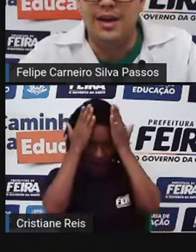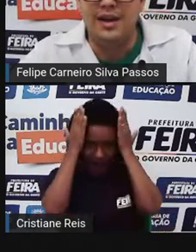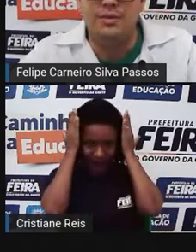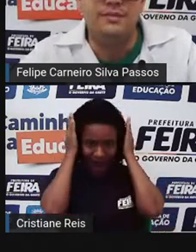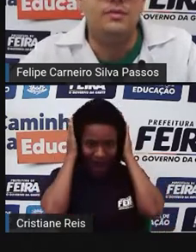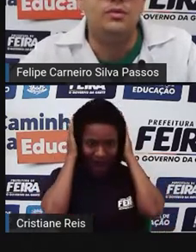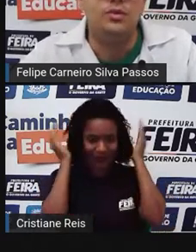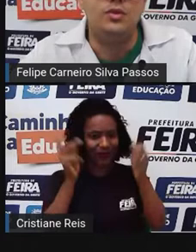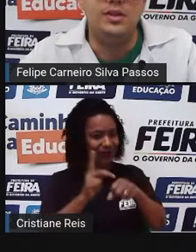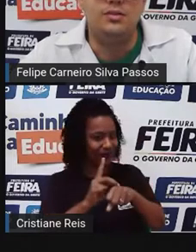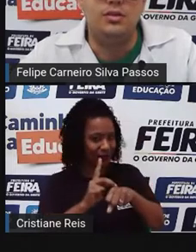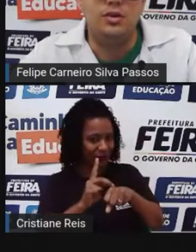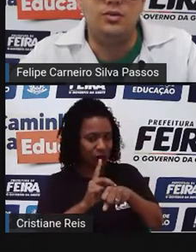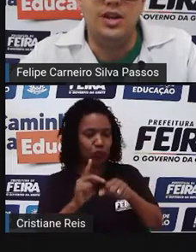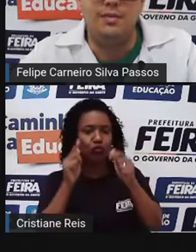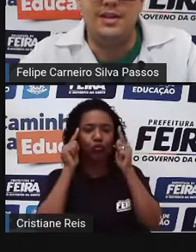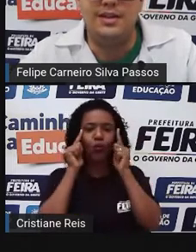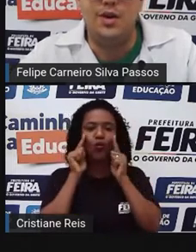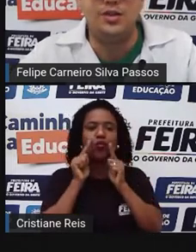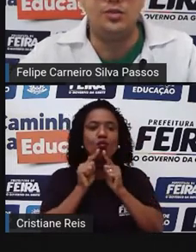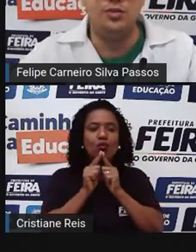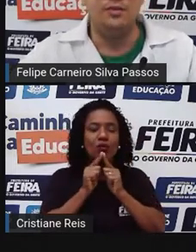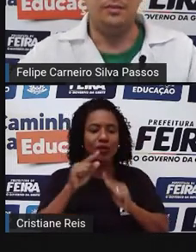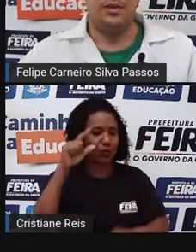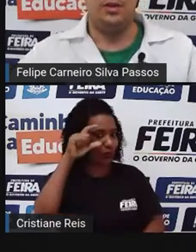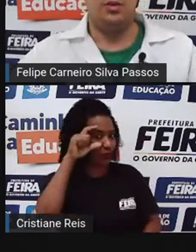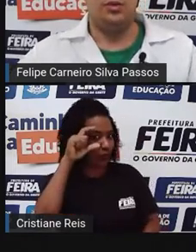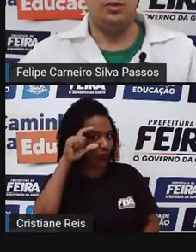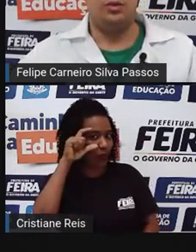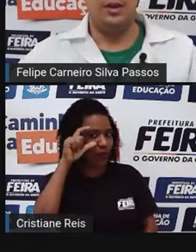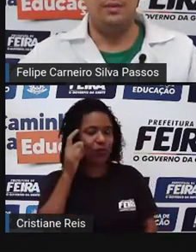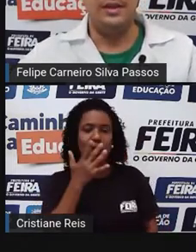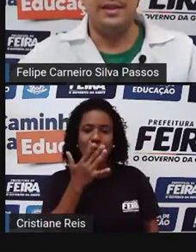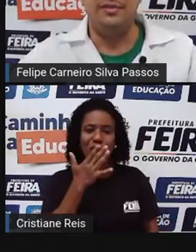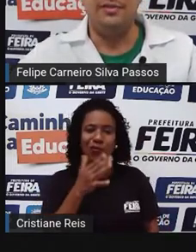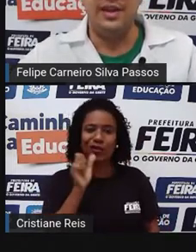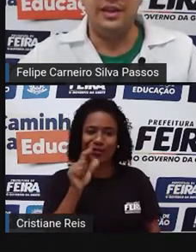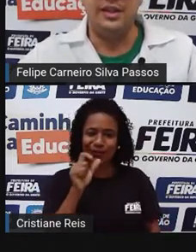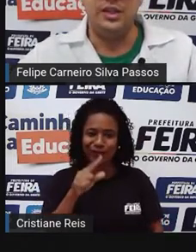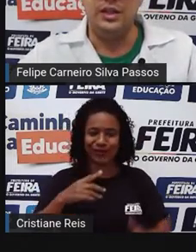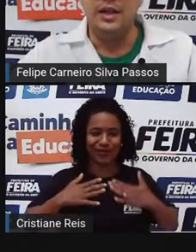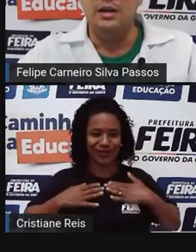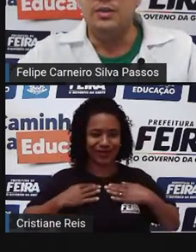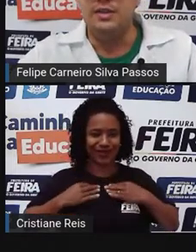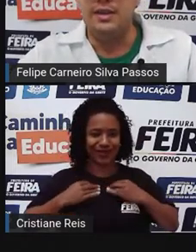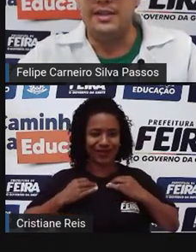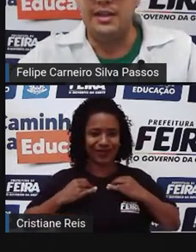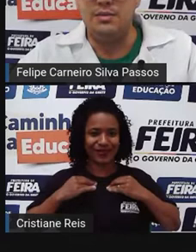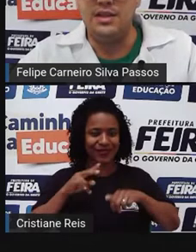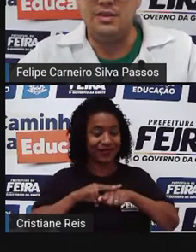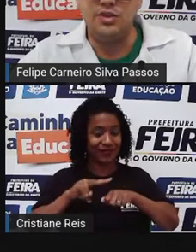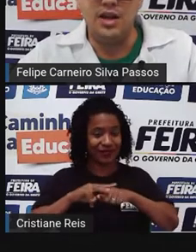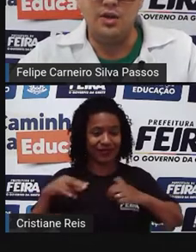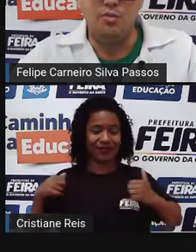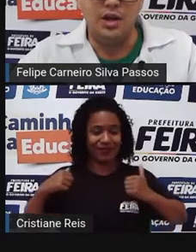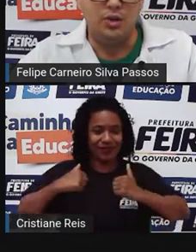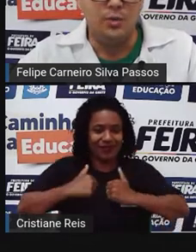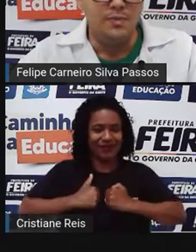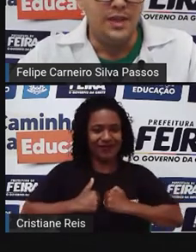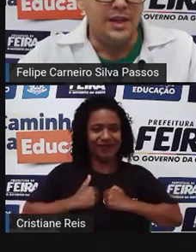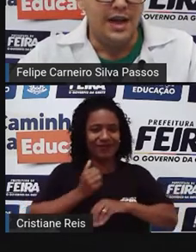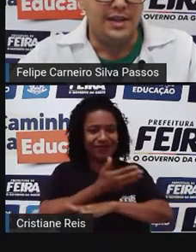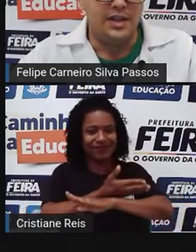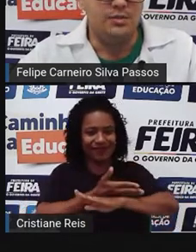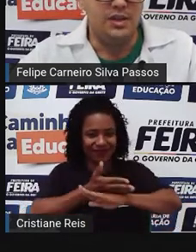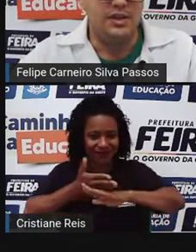não uso barba, estou usando um óculos de armação azul e hoje eu estou com a camisa verde. Por cima dessa camisa tem um jaleco branco.